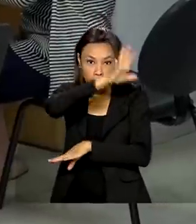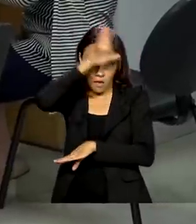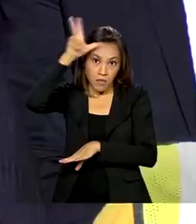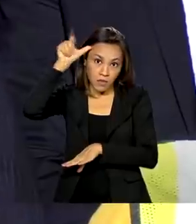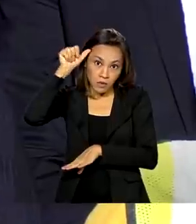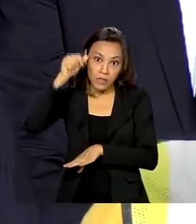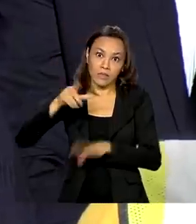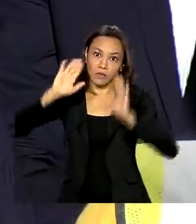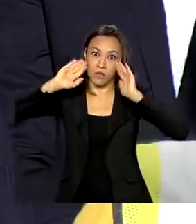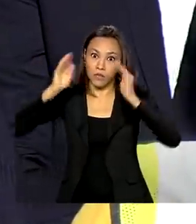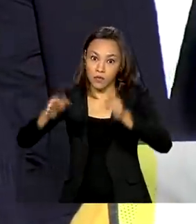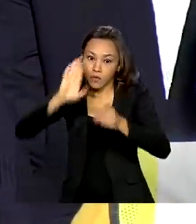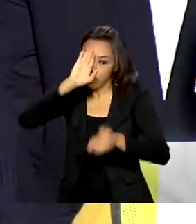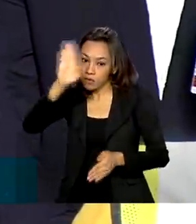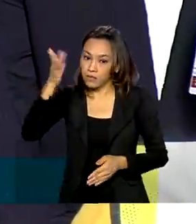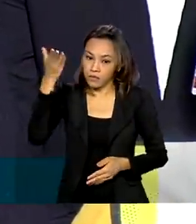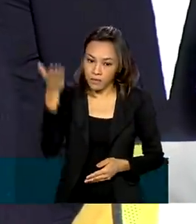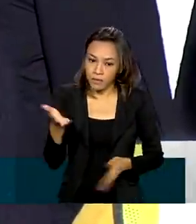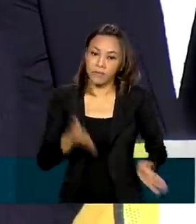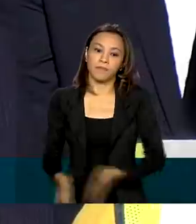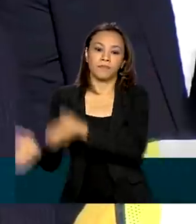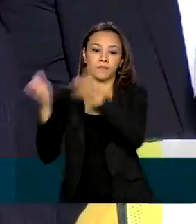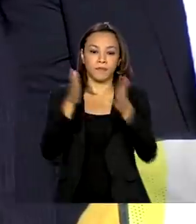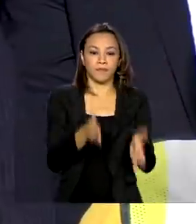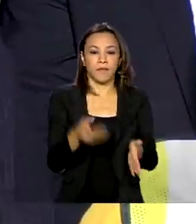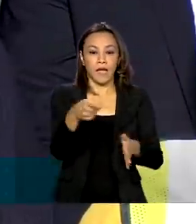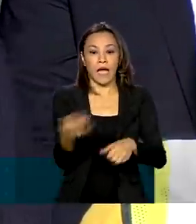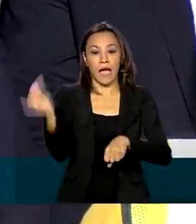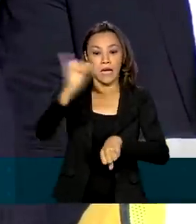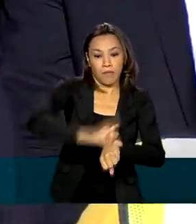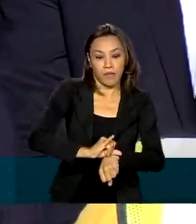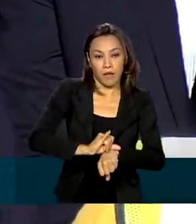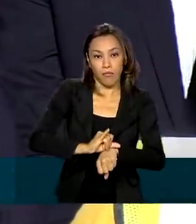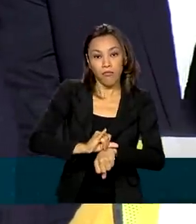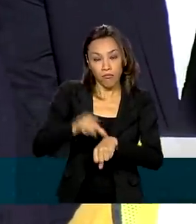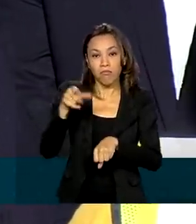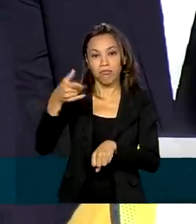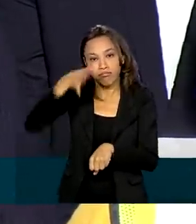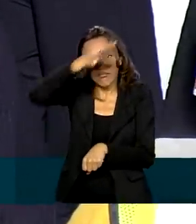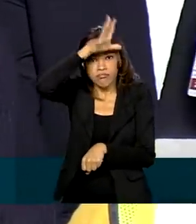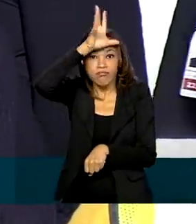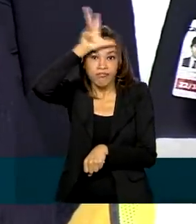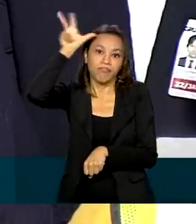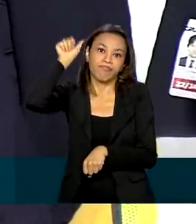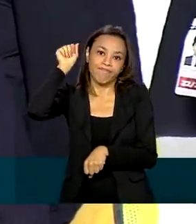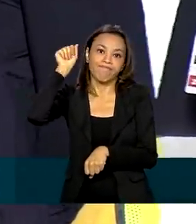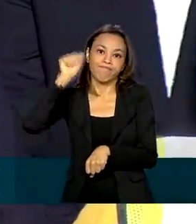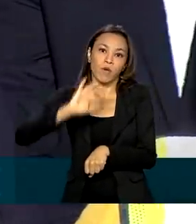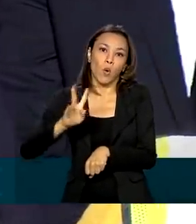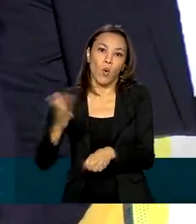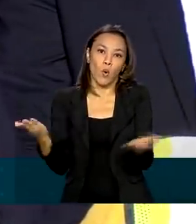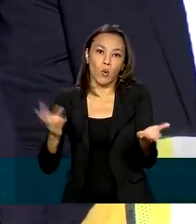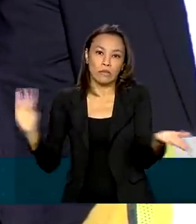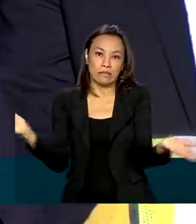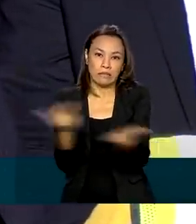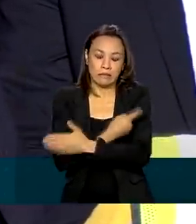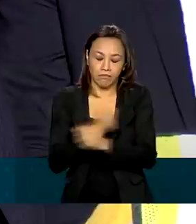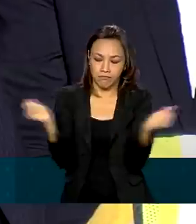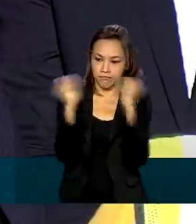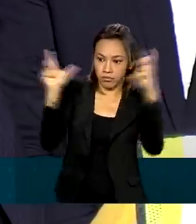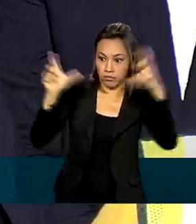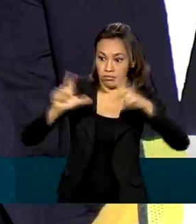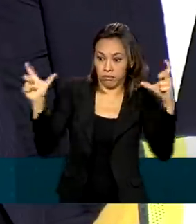vacinas. Somente sua capital, Manaus, que vive hoje uma situação realmente